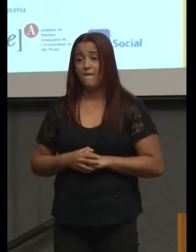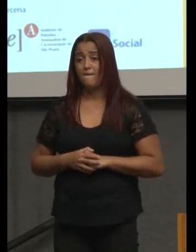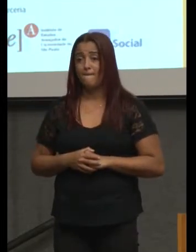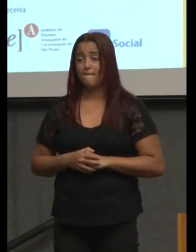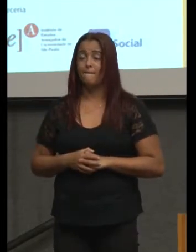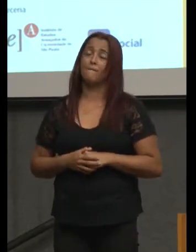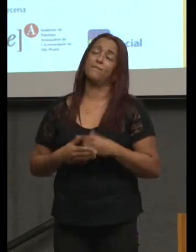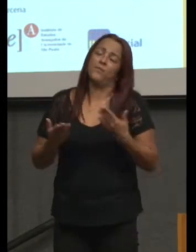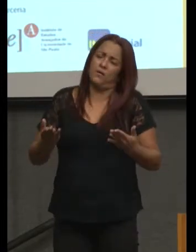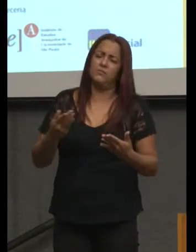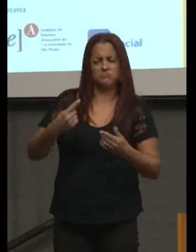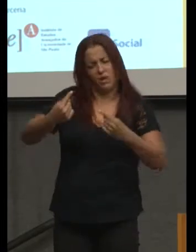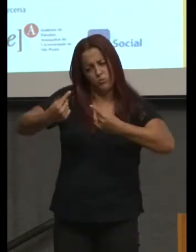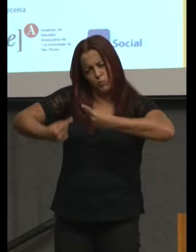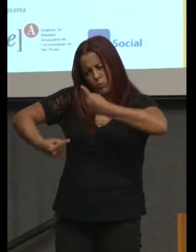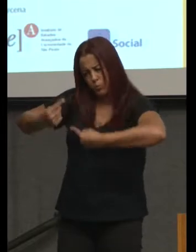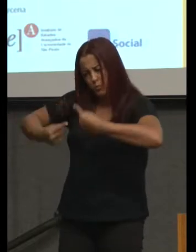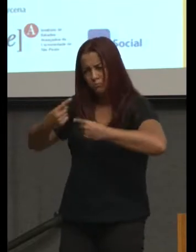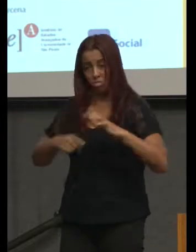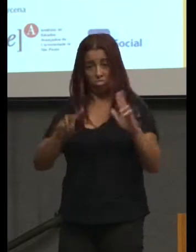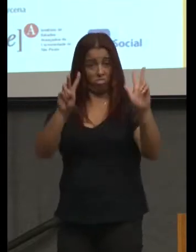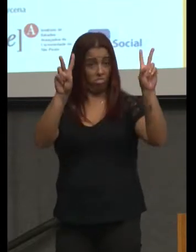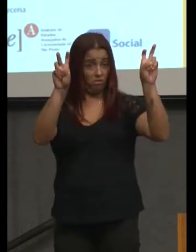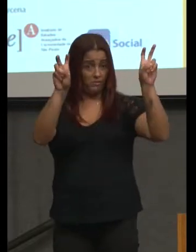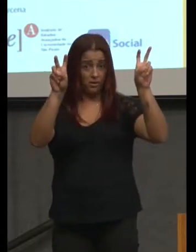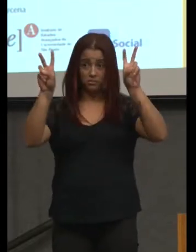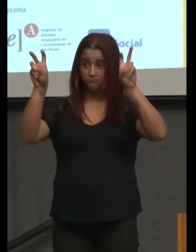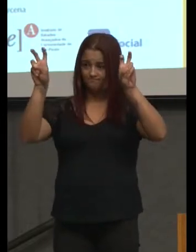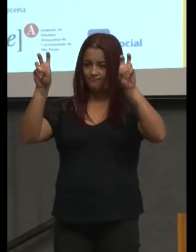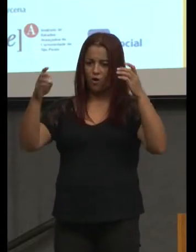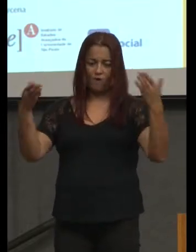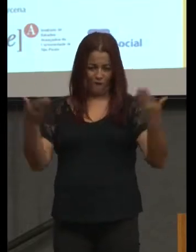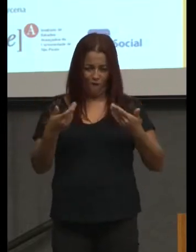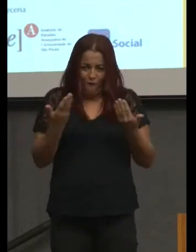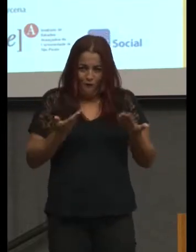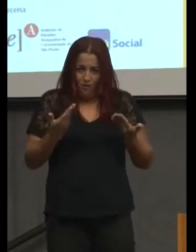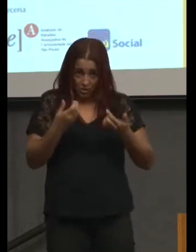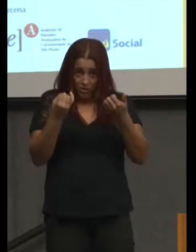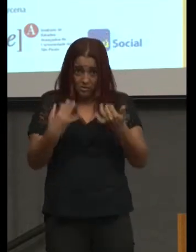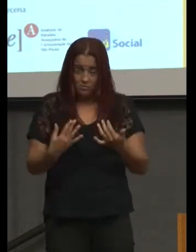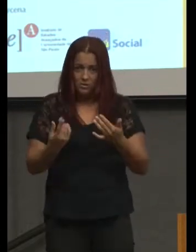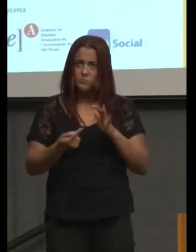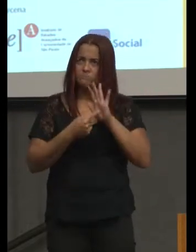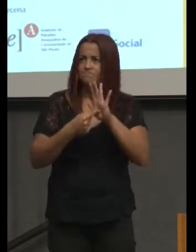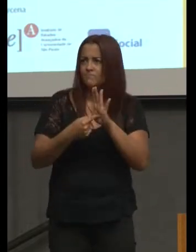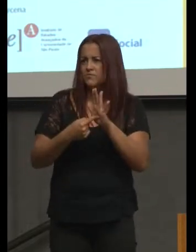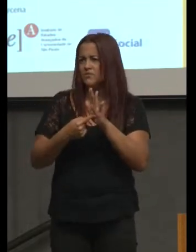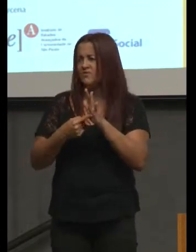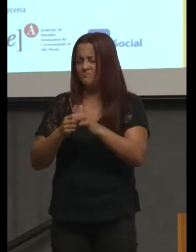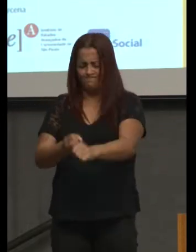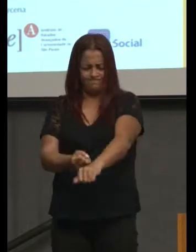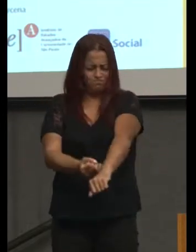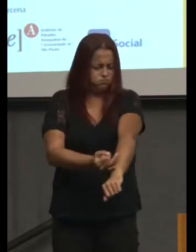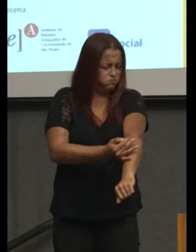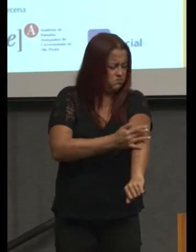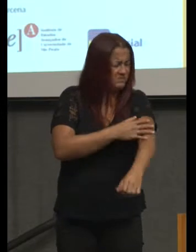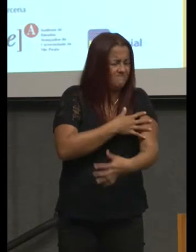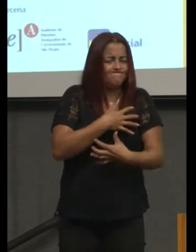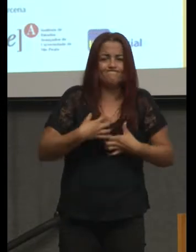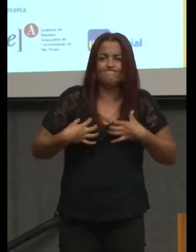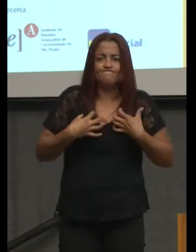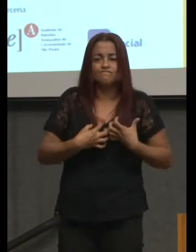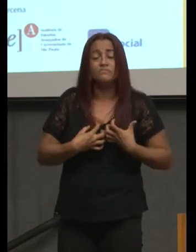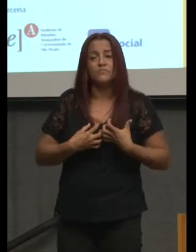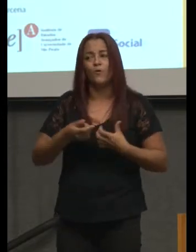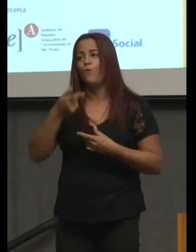A discussão de uma temática como essa, que eu, que me ocorreu agora pela emoção de lembrar